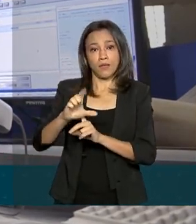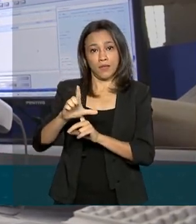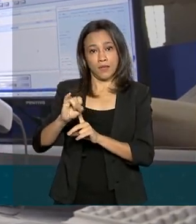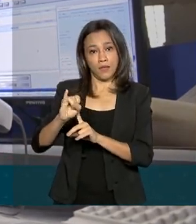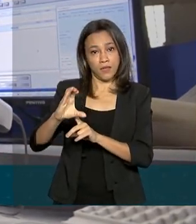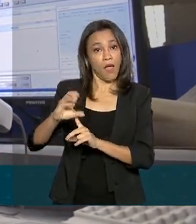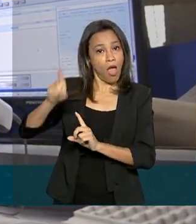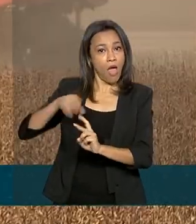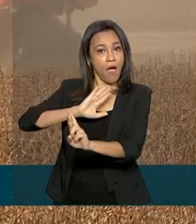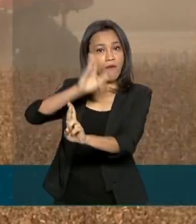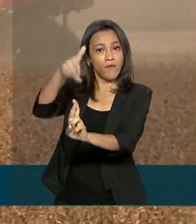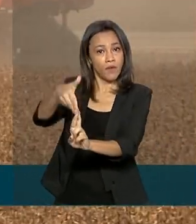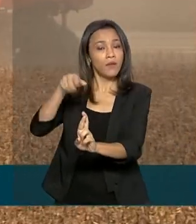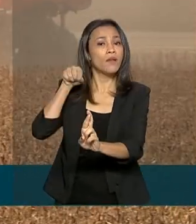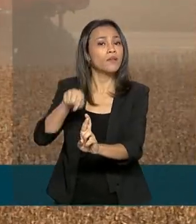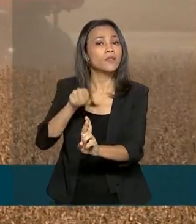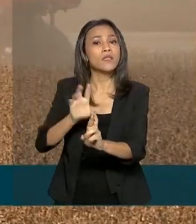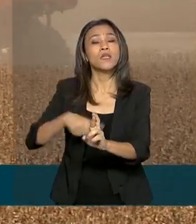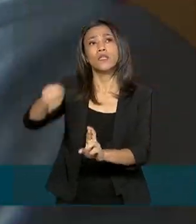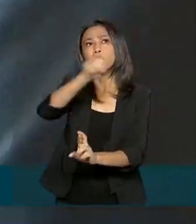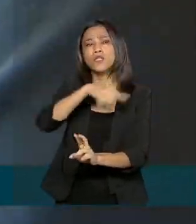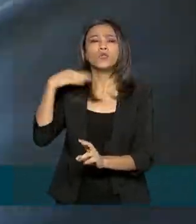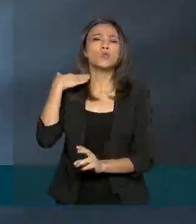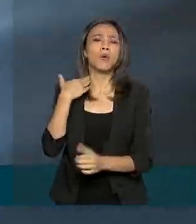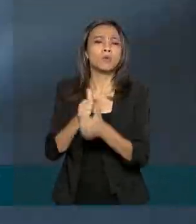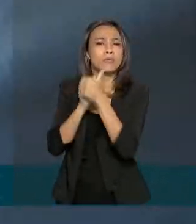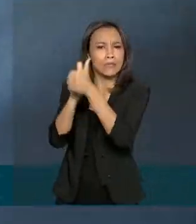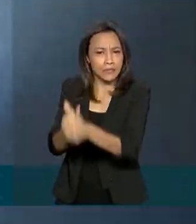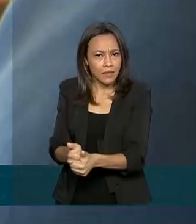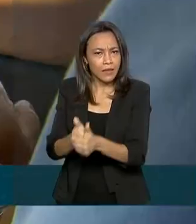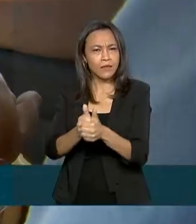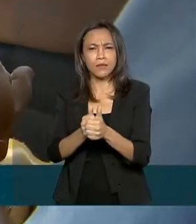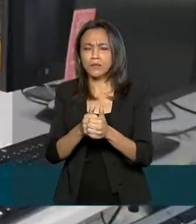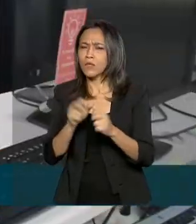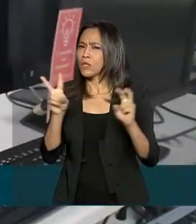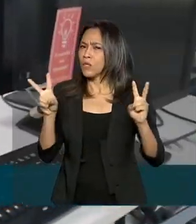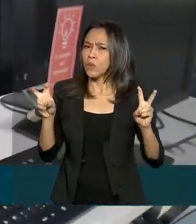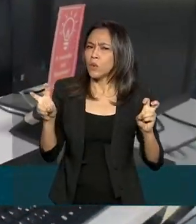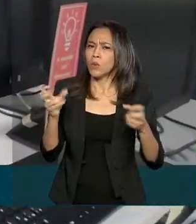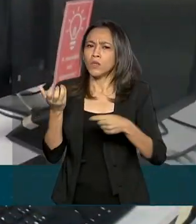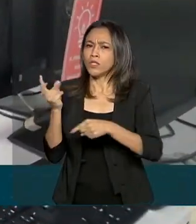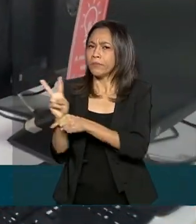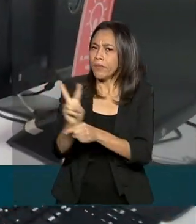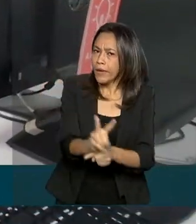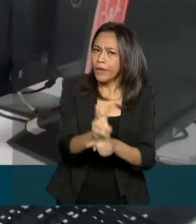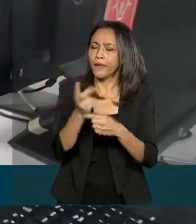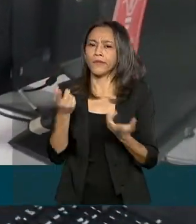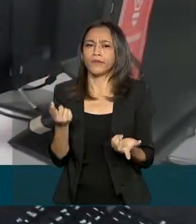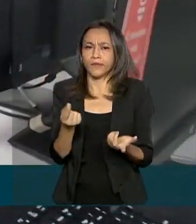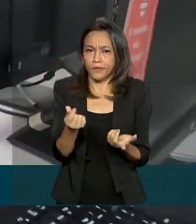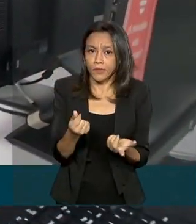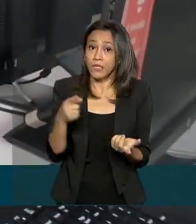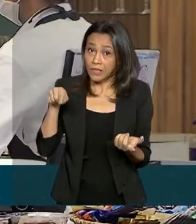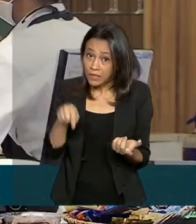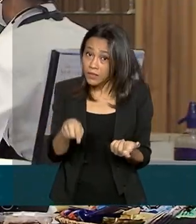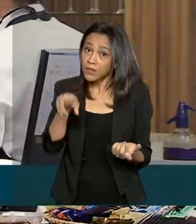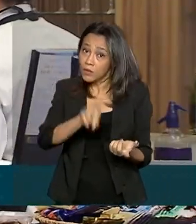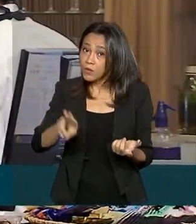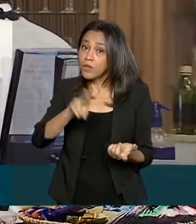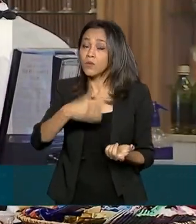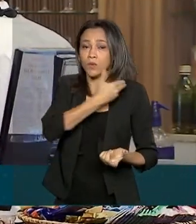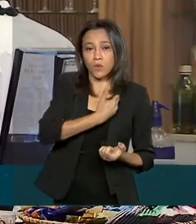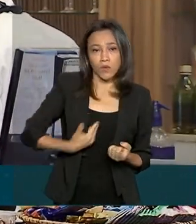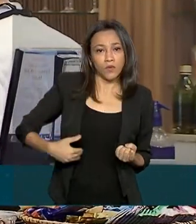cobrados pelos bancos em empréstimos e financiamentos. Isso serve para governos, empresas e